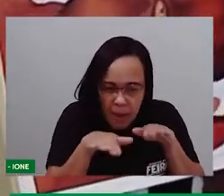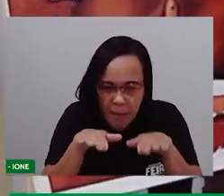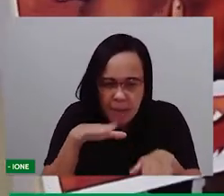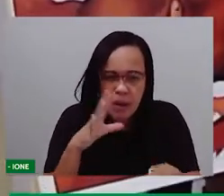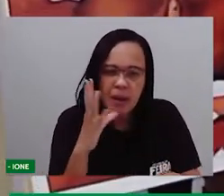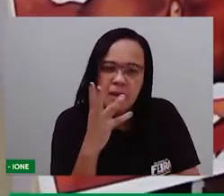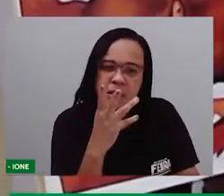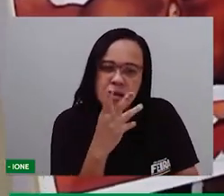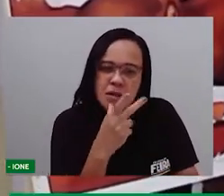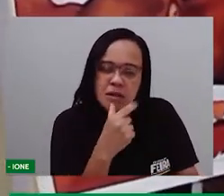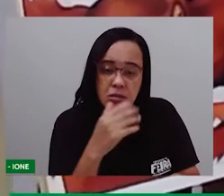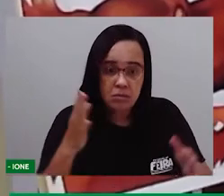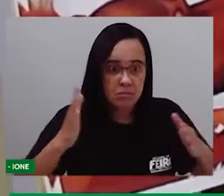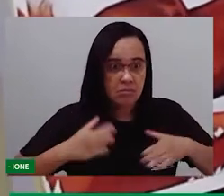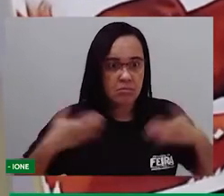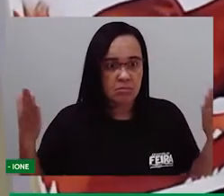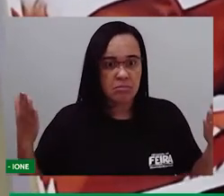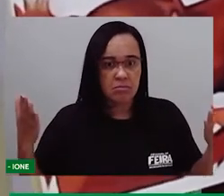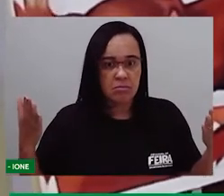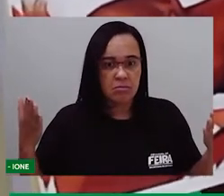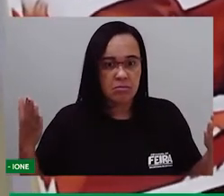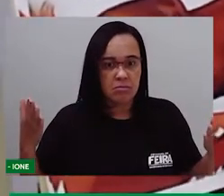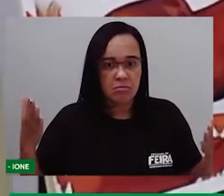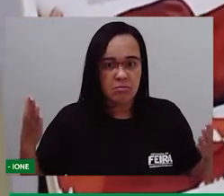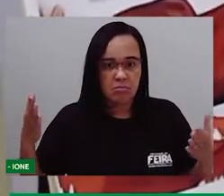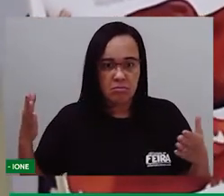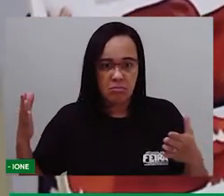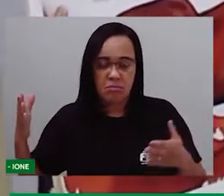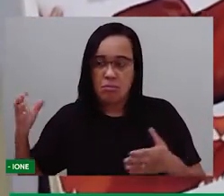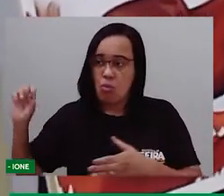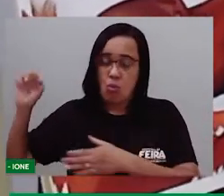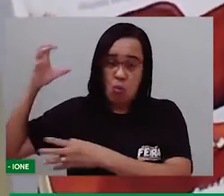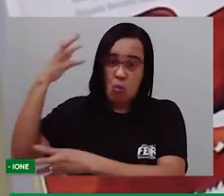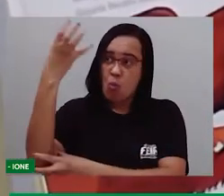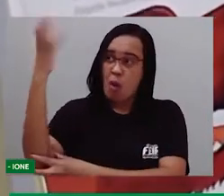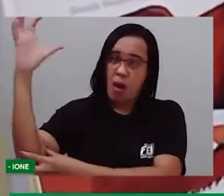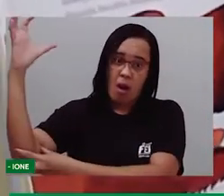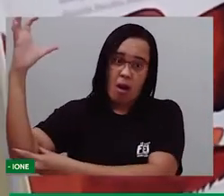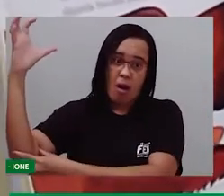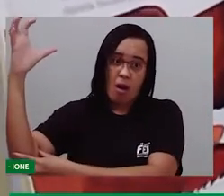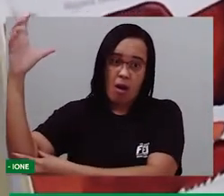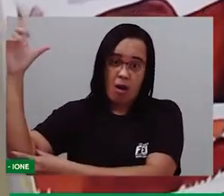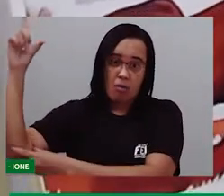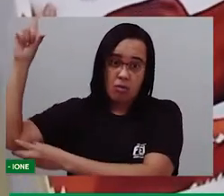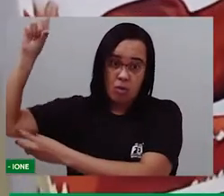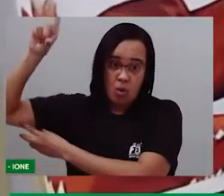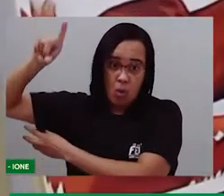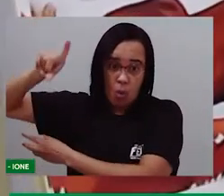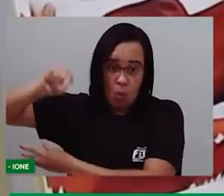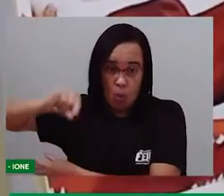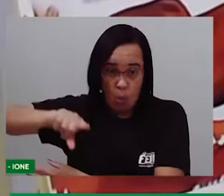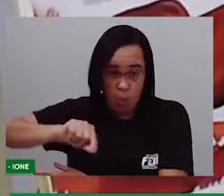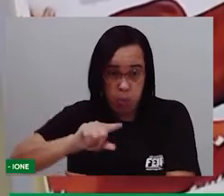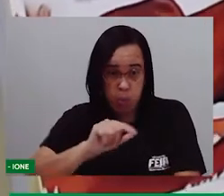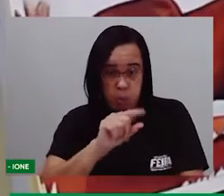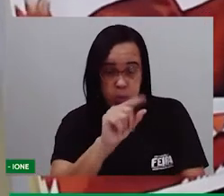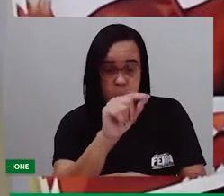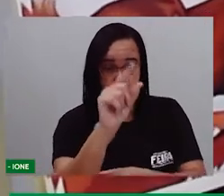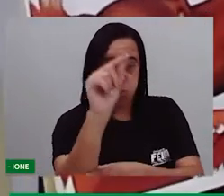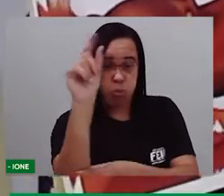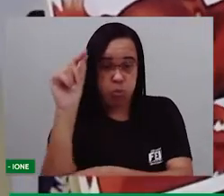saiu de uma árvore próxima, um velho pardal de peito escuro,